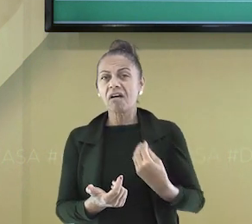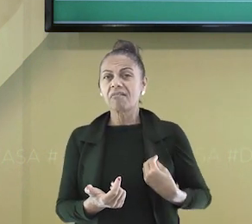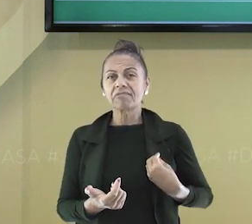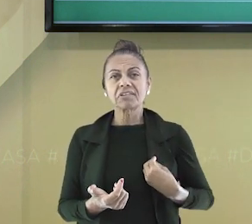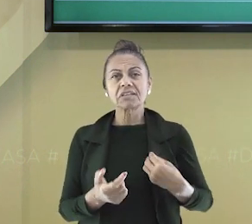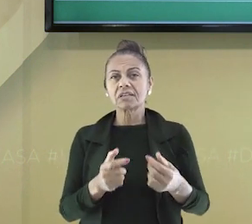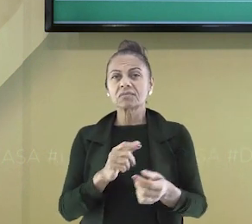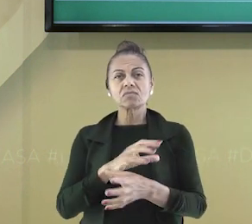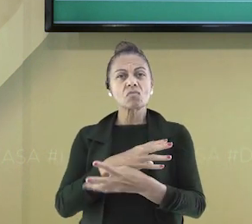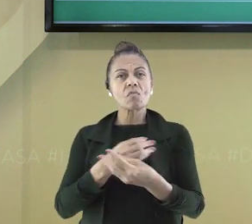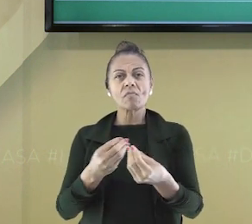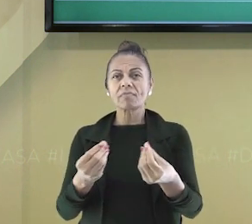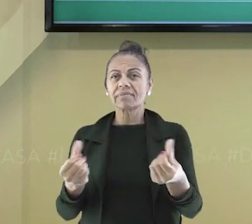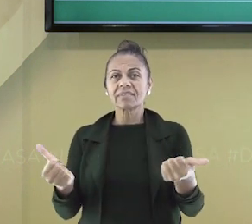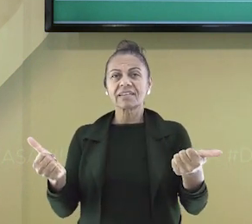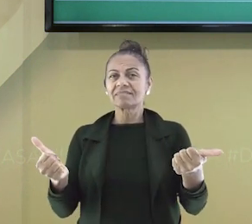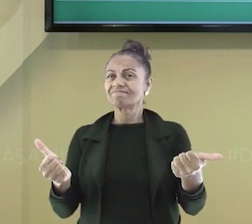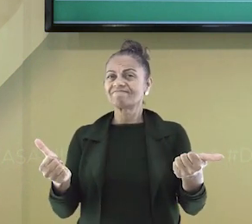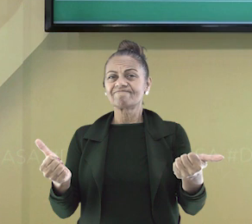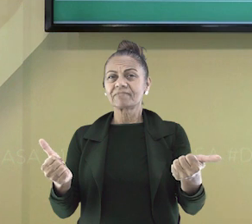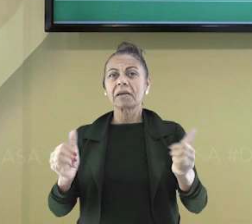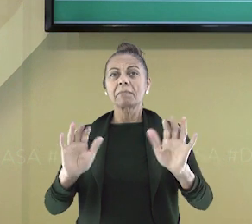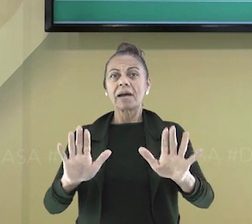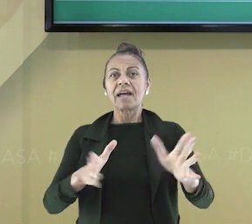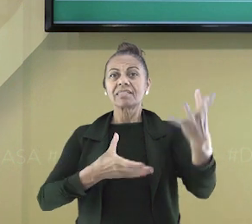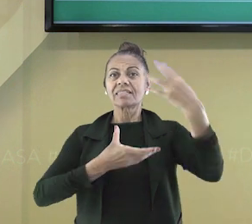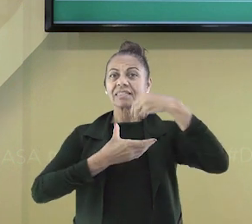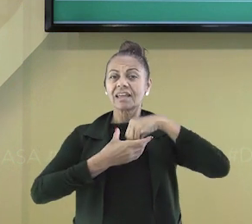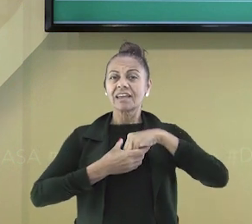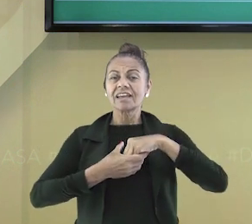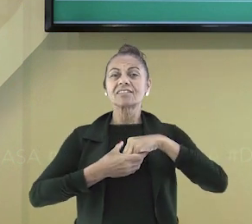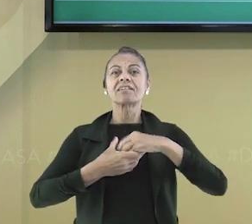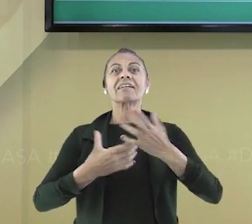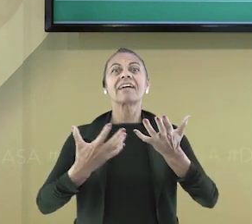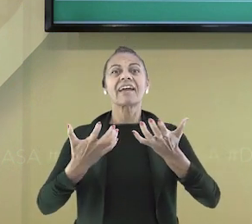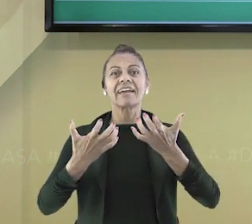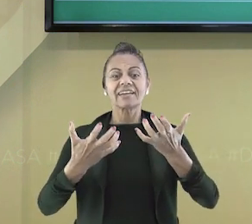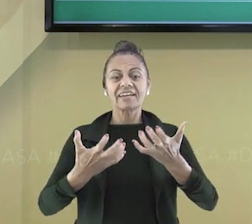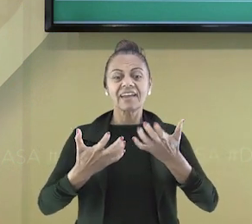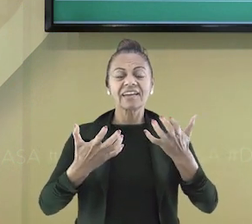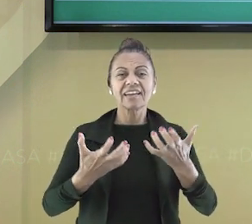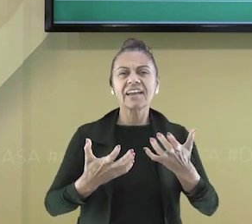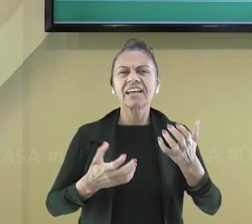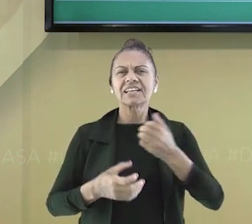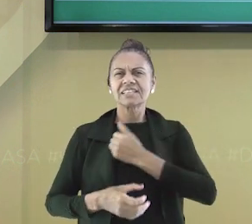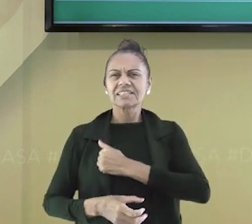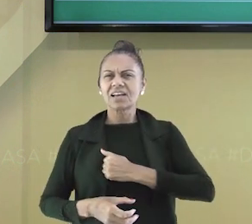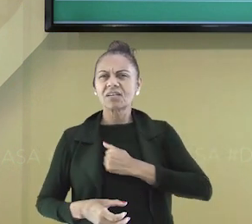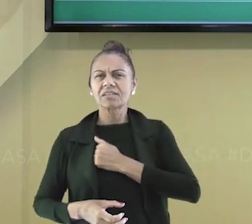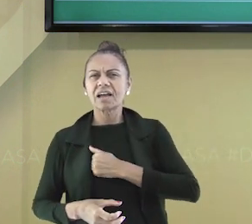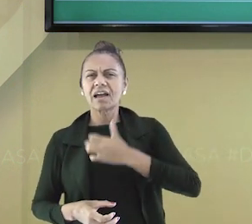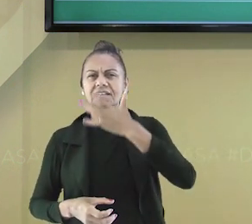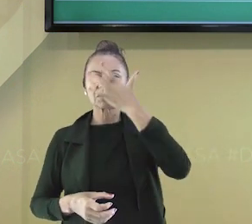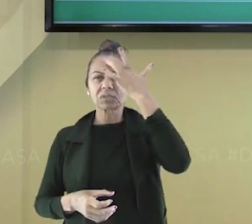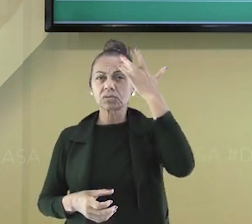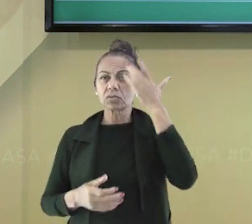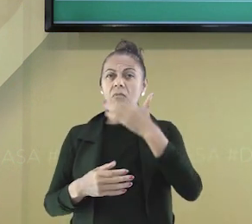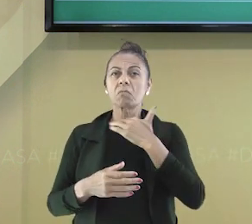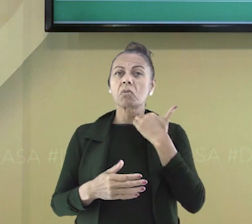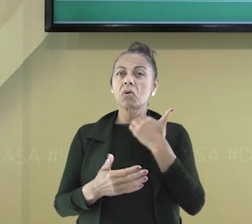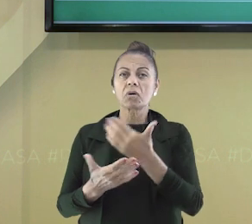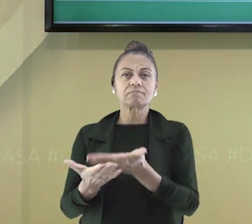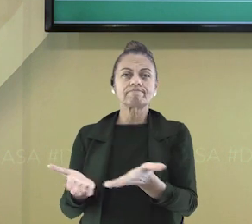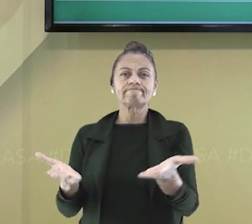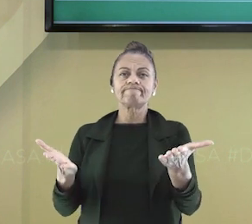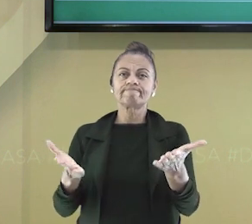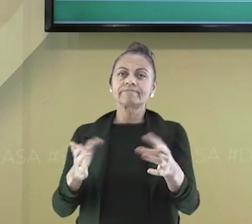no mundo, mas nunca deixariam de existir no seu desejo. Saudades do que já se foram. Saudades